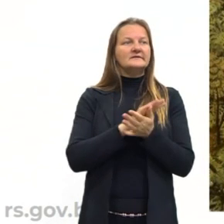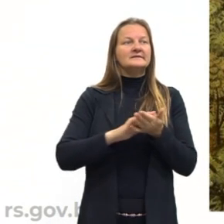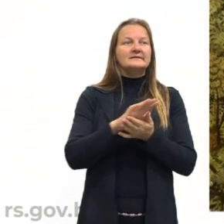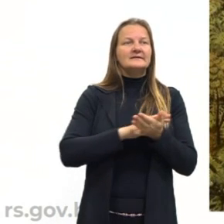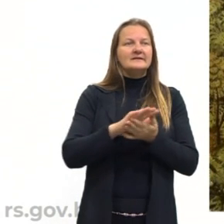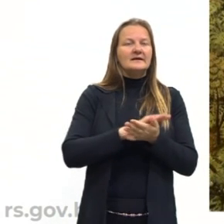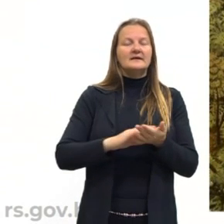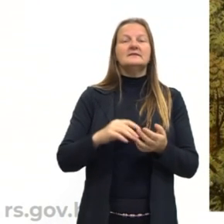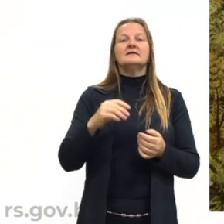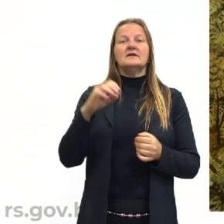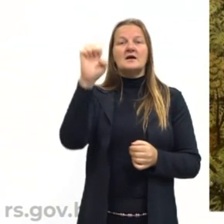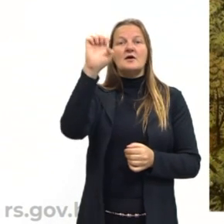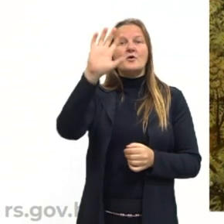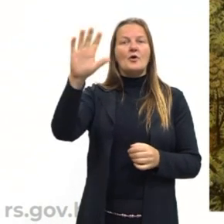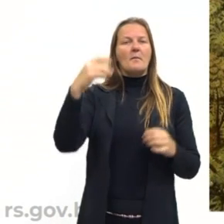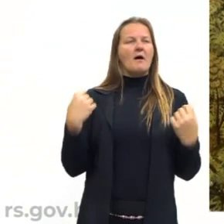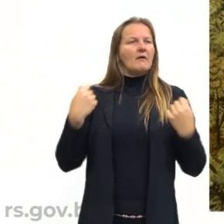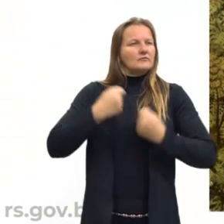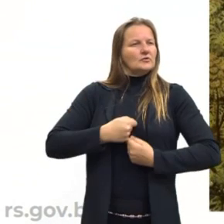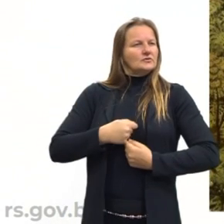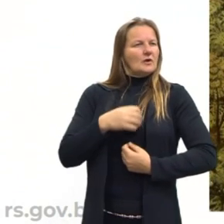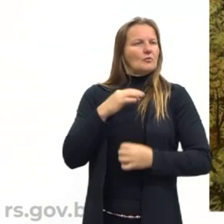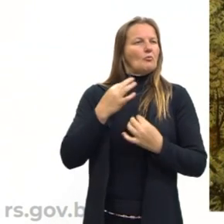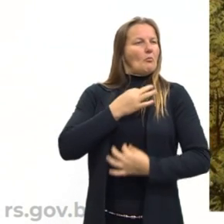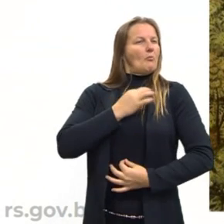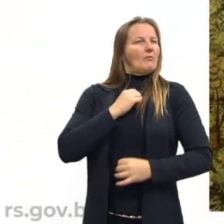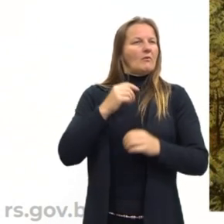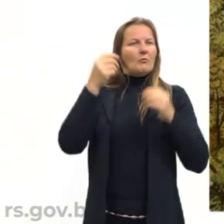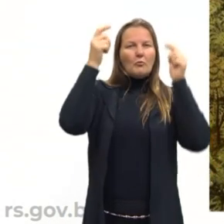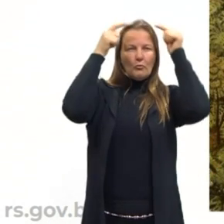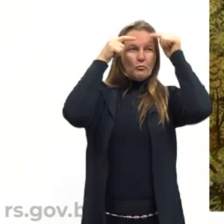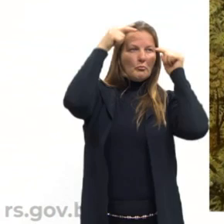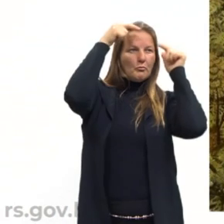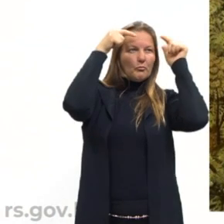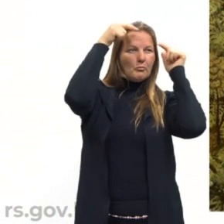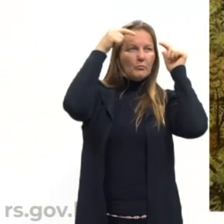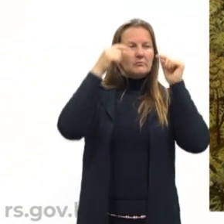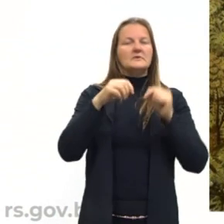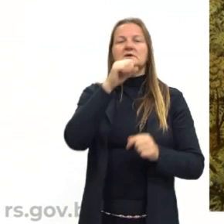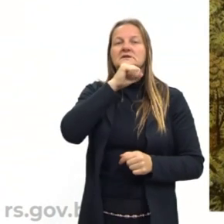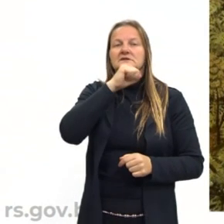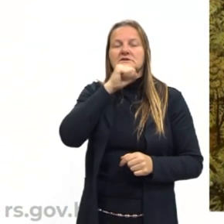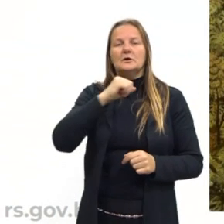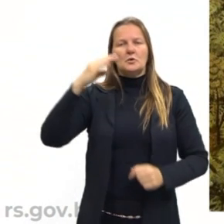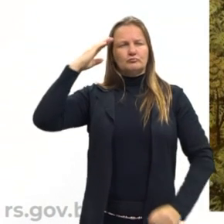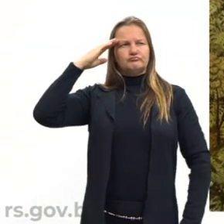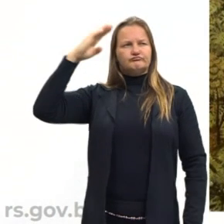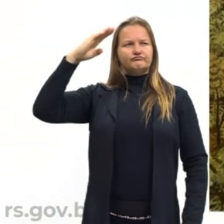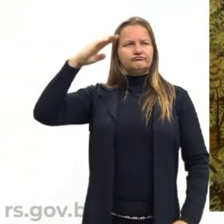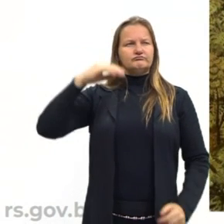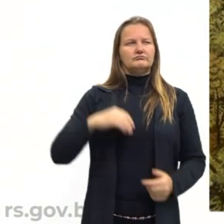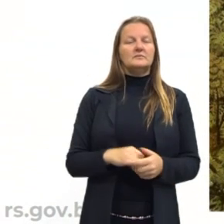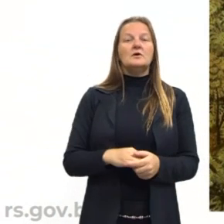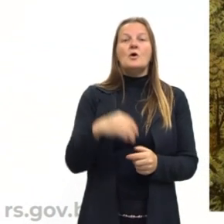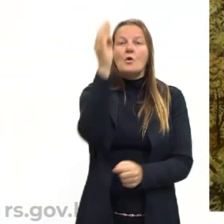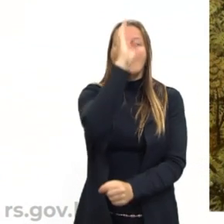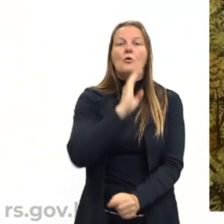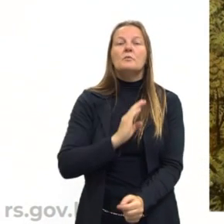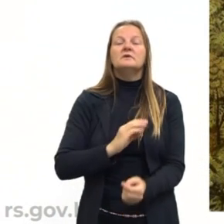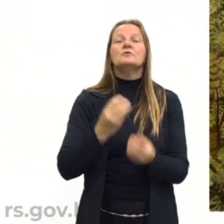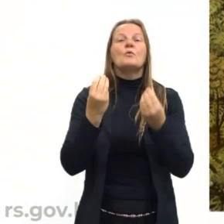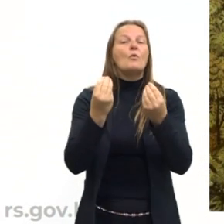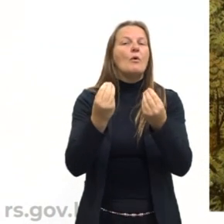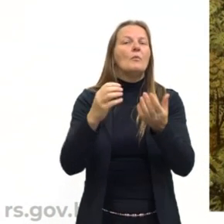colonizadores, com os casaquinhos verdes, aqueles chapéuzinhos de antigamente, dos militares. E o Brasil foi colonizado